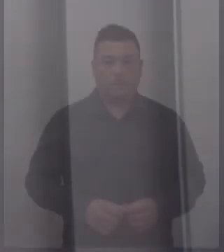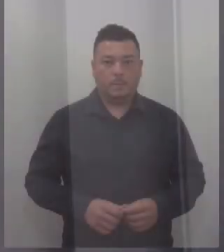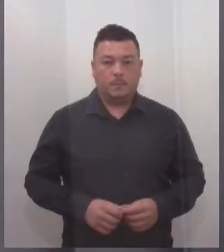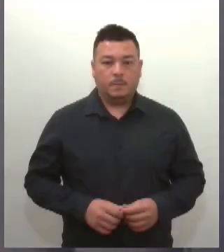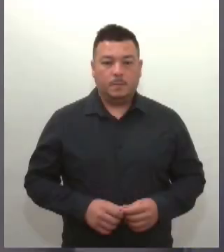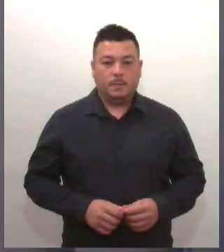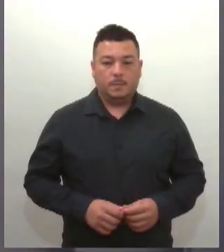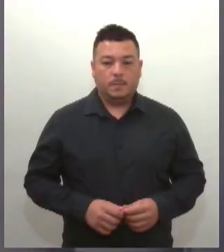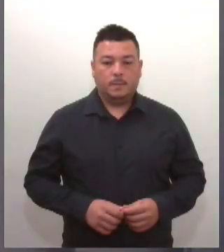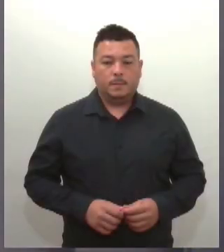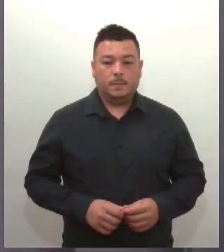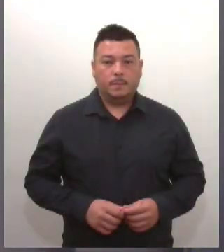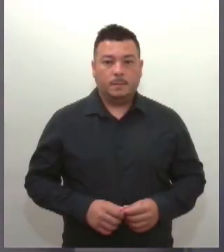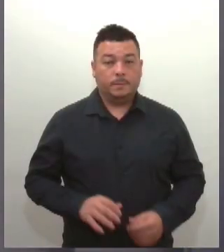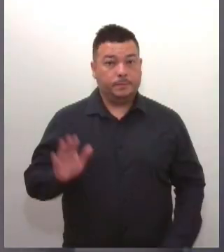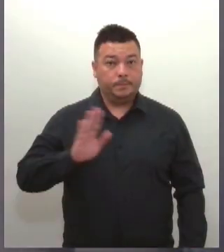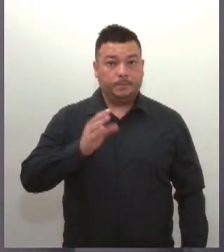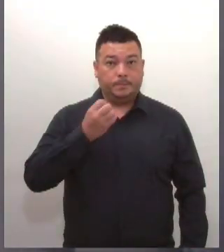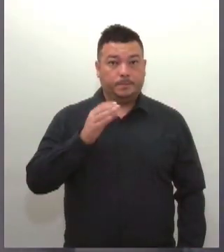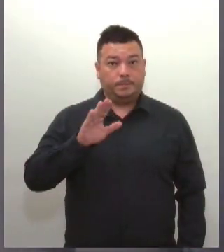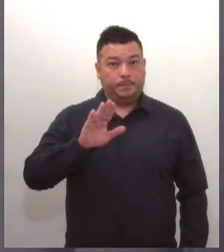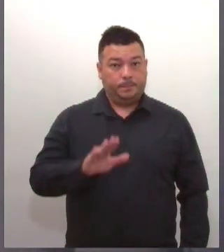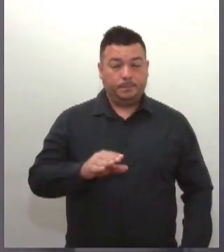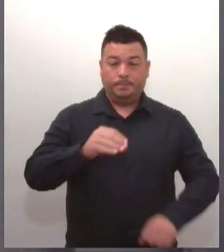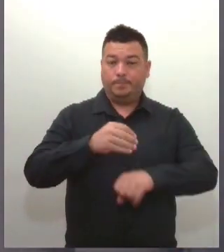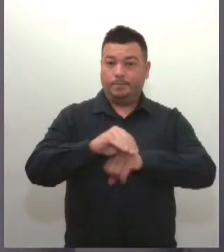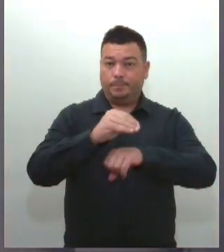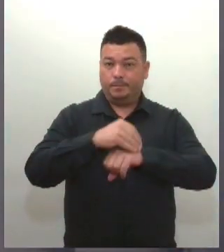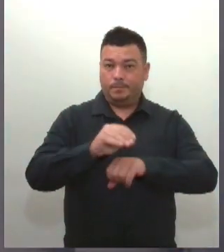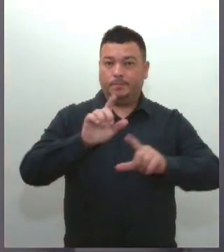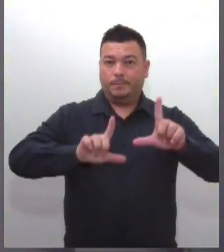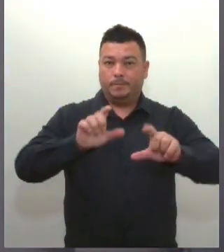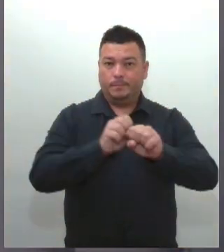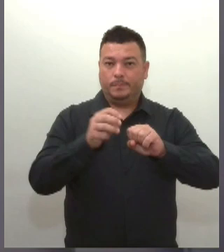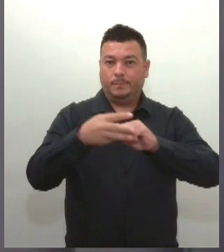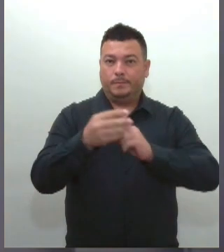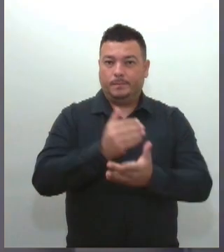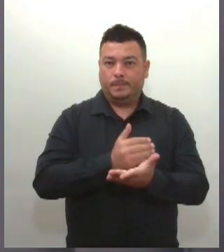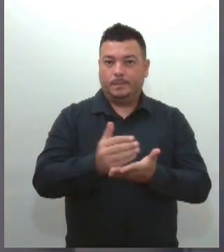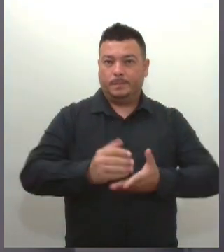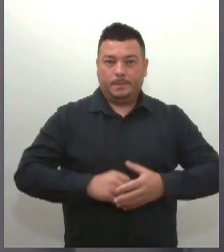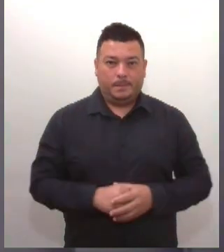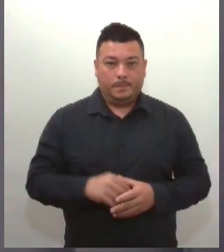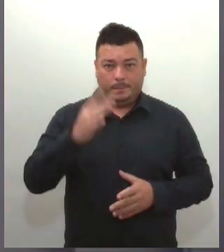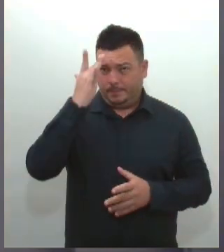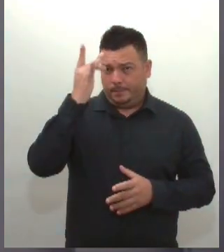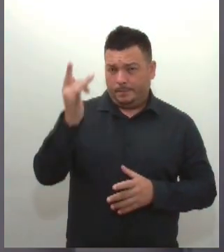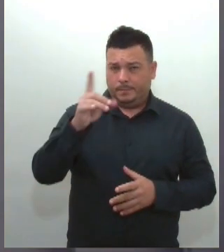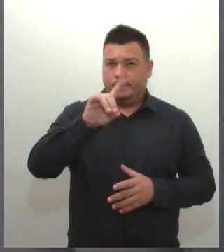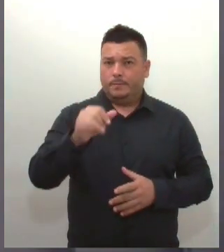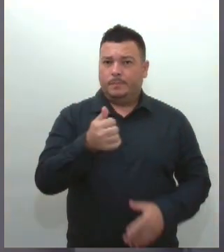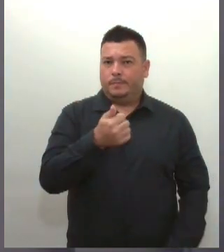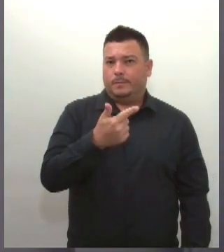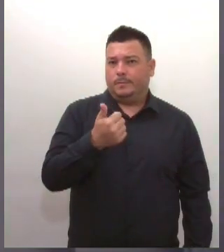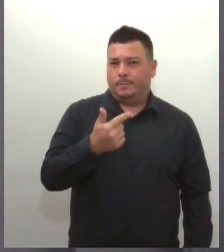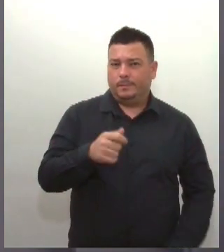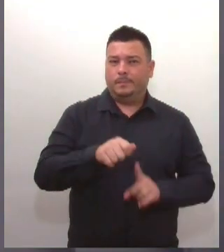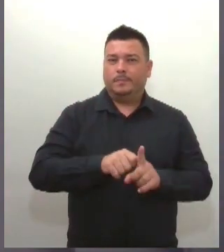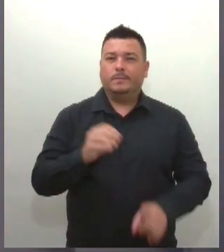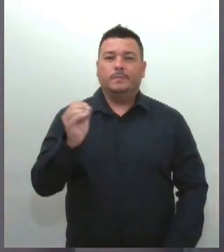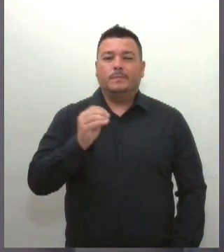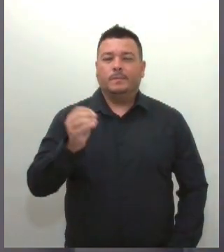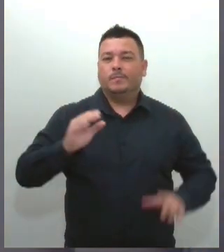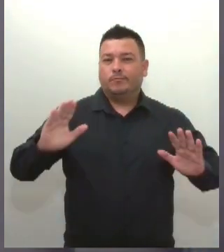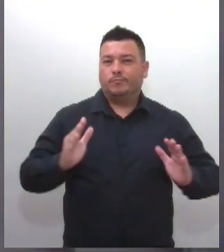Olá, boa tarde. O Informativo TV Alesi está no ar. Amanhã, 12 de outubro, é comemorado o Dia das